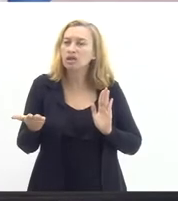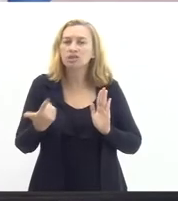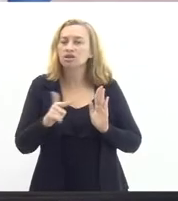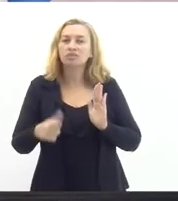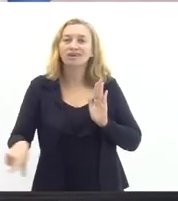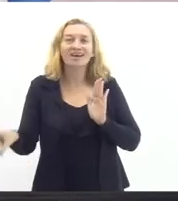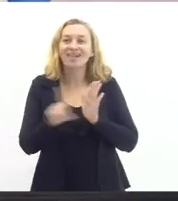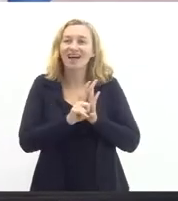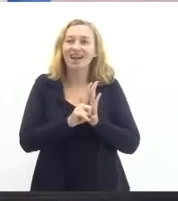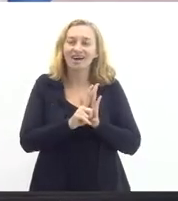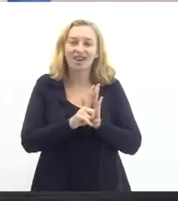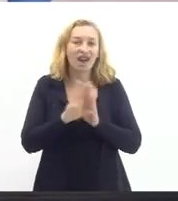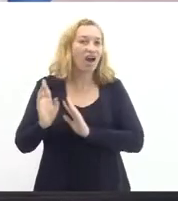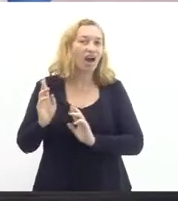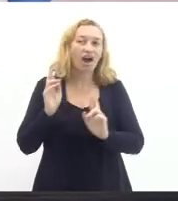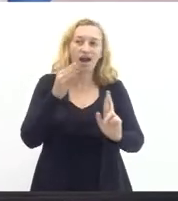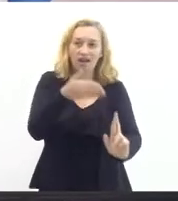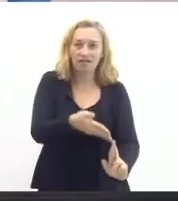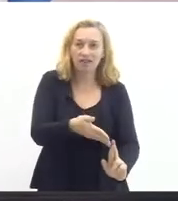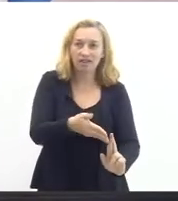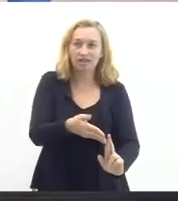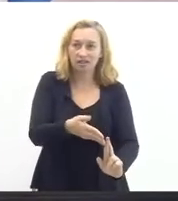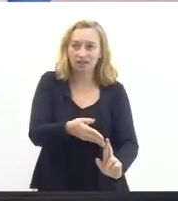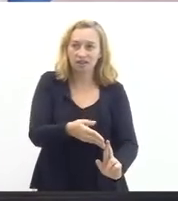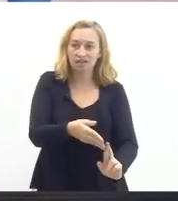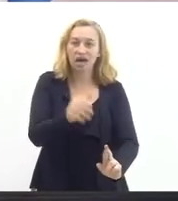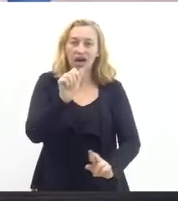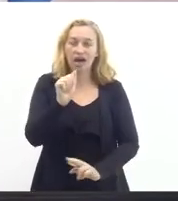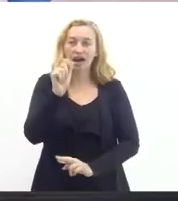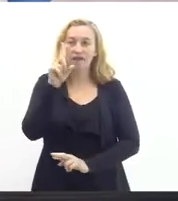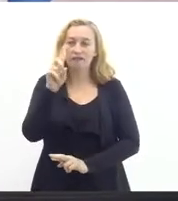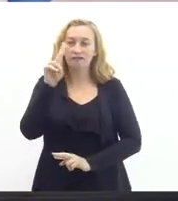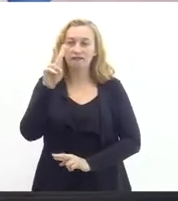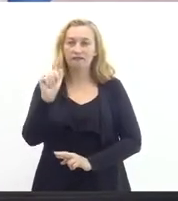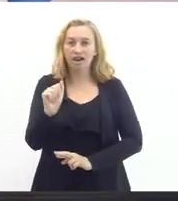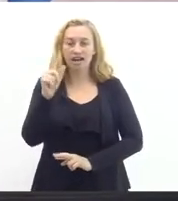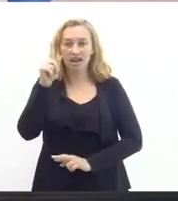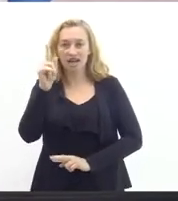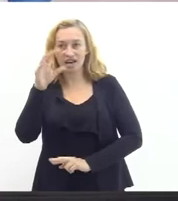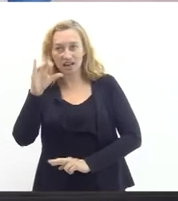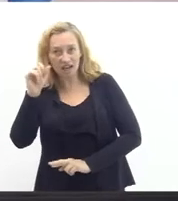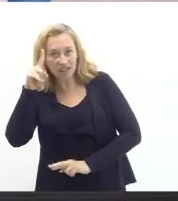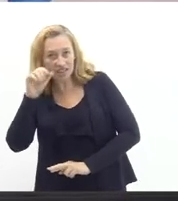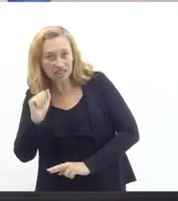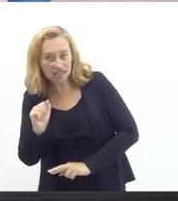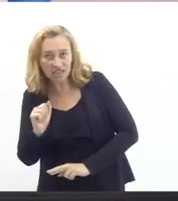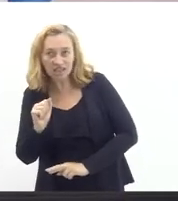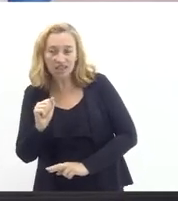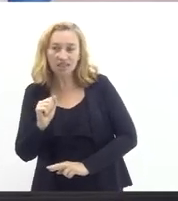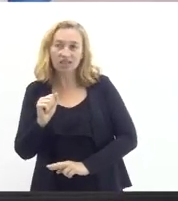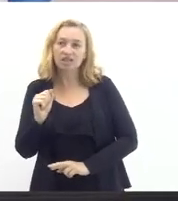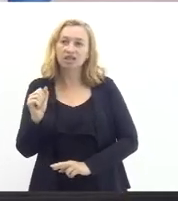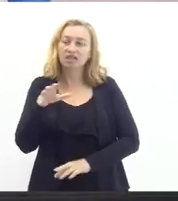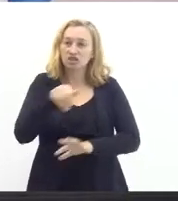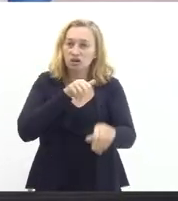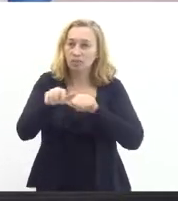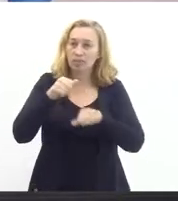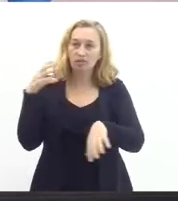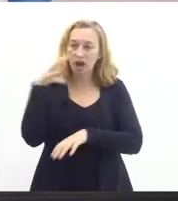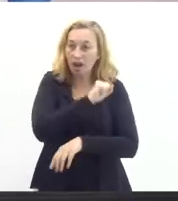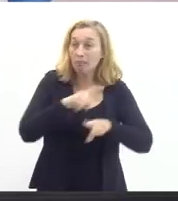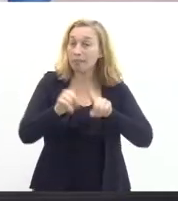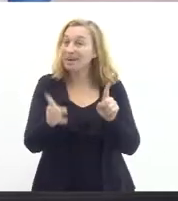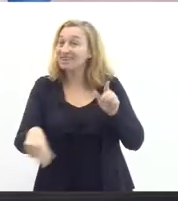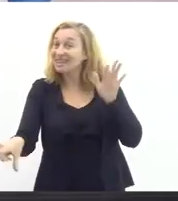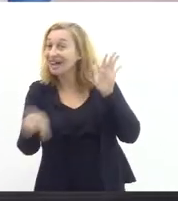lei, a referência à vacância como procedimento automático de convocação, mas ele tem, na lei, a previsão de que o